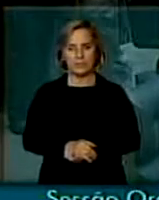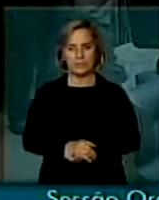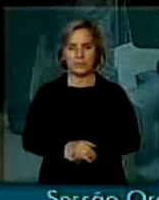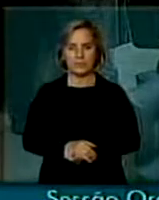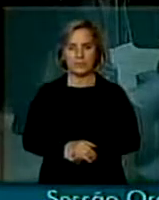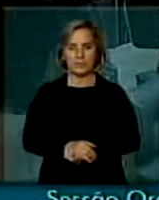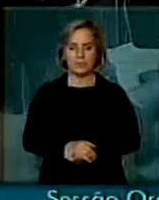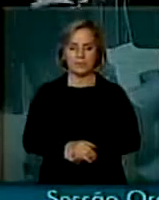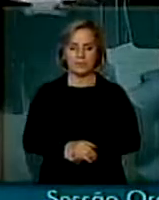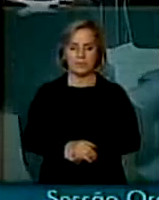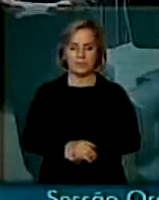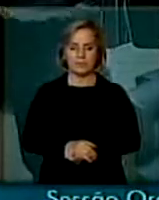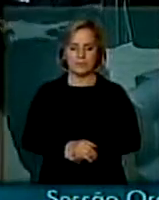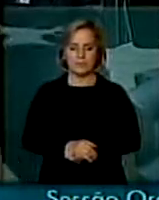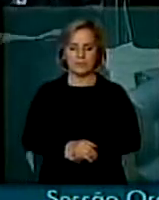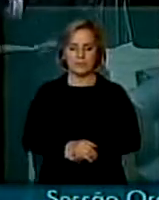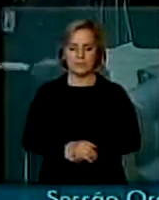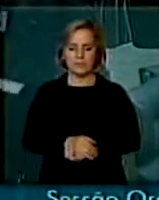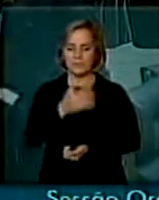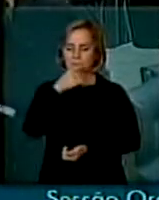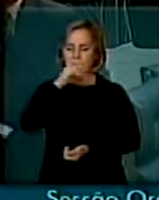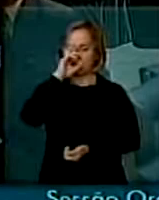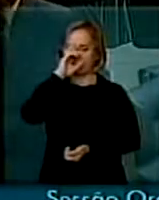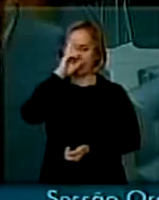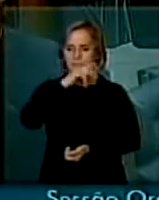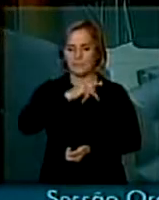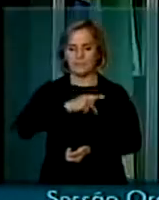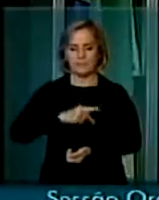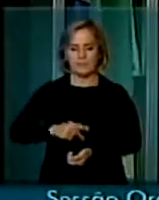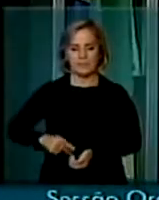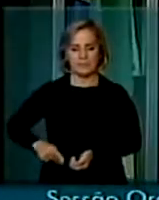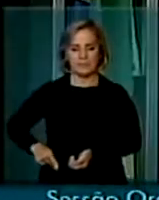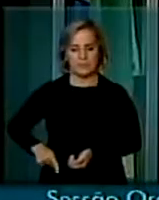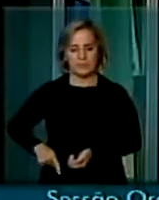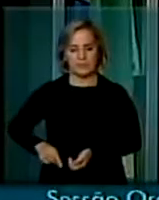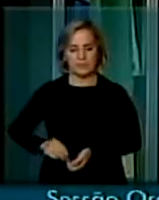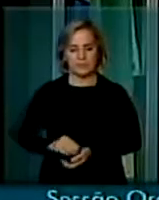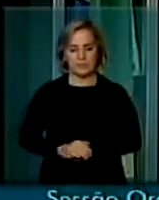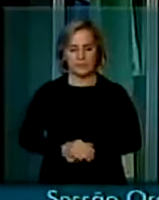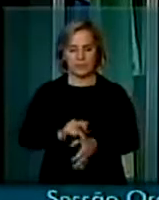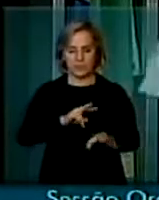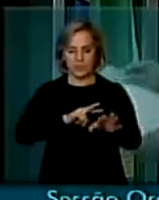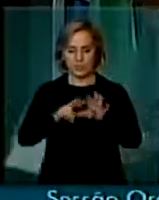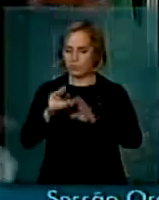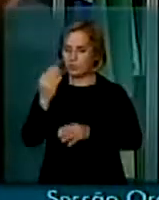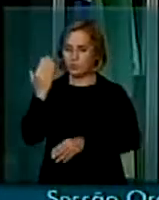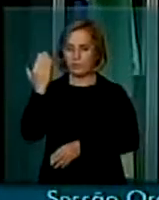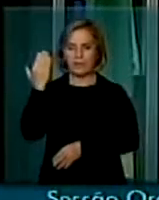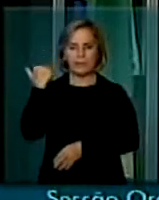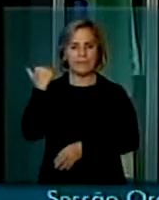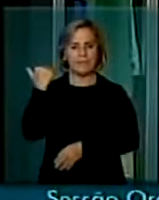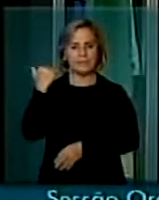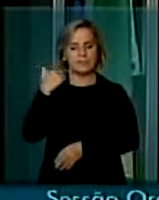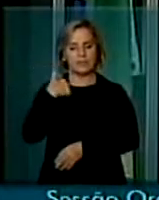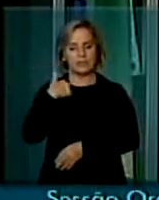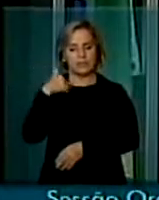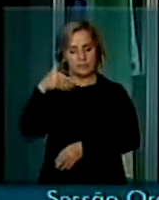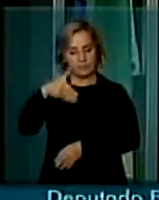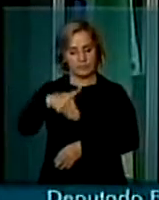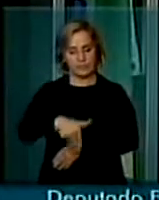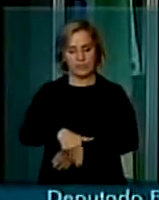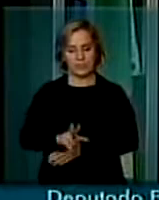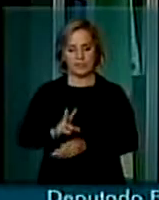Senhor presidente, ainda a semana passada eu estive aqui